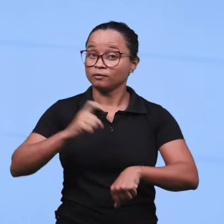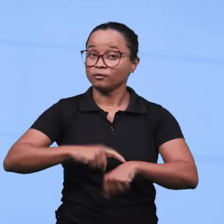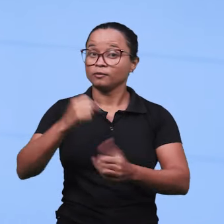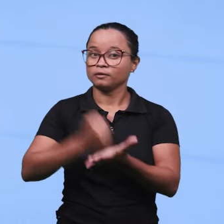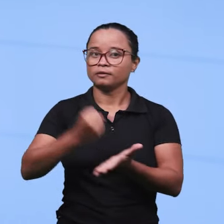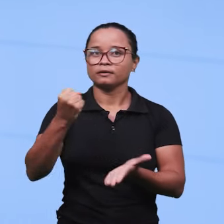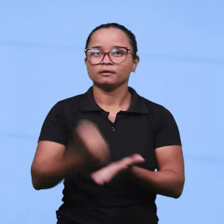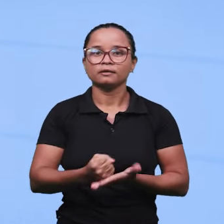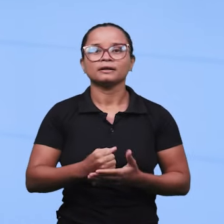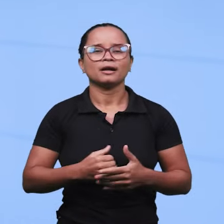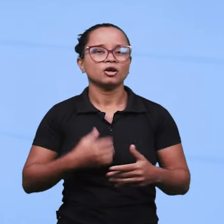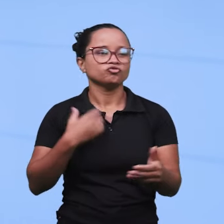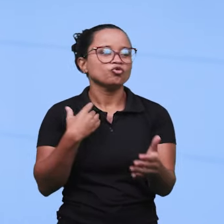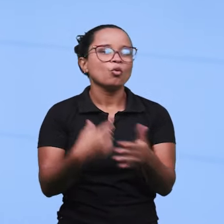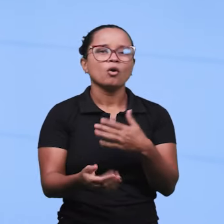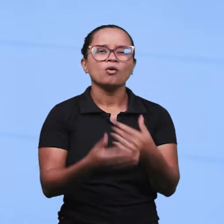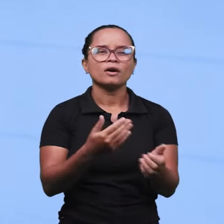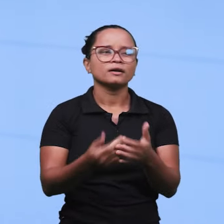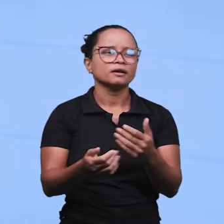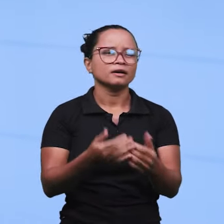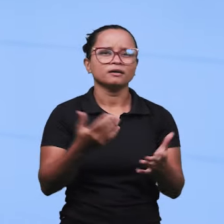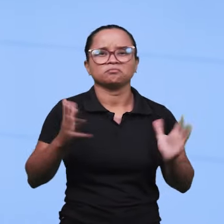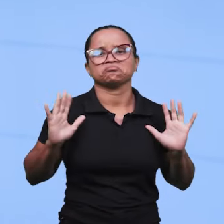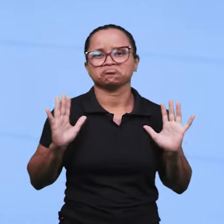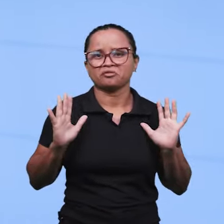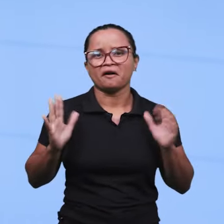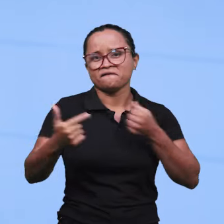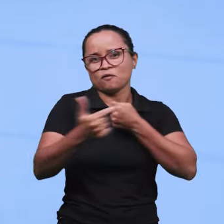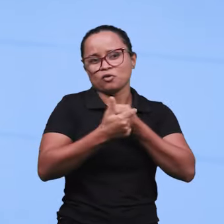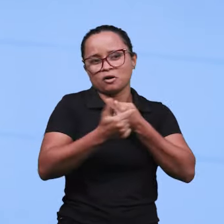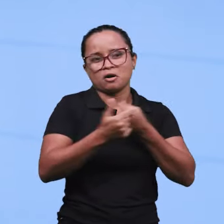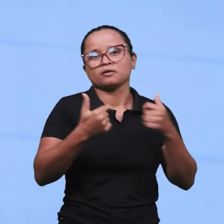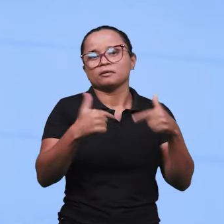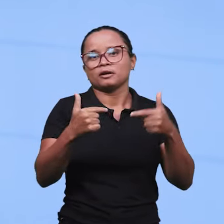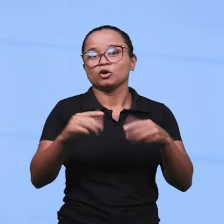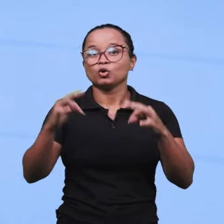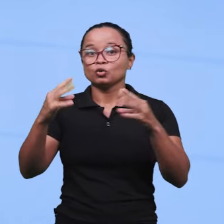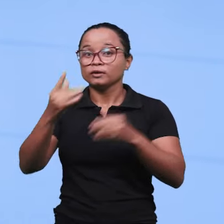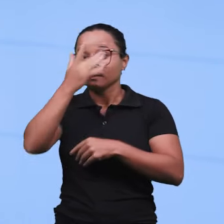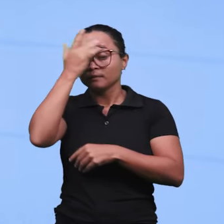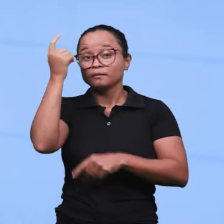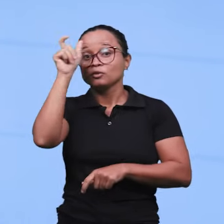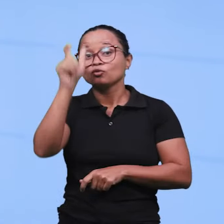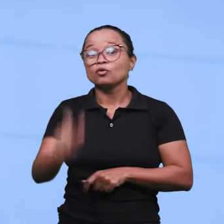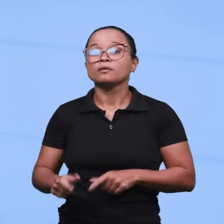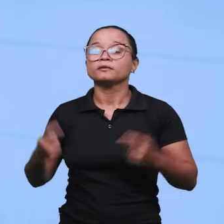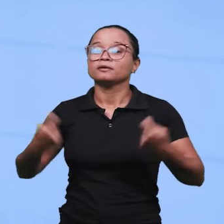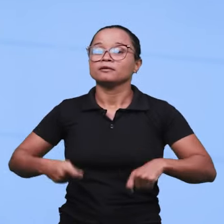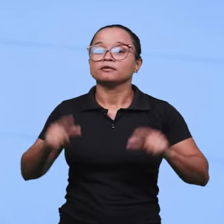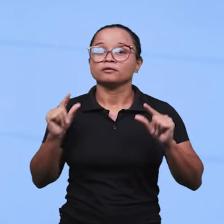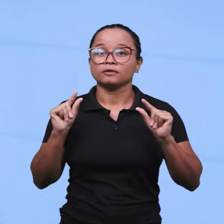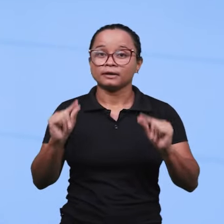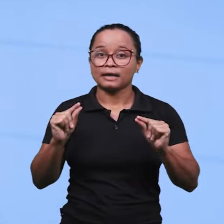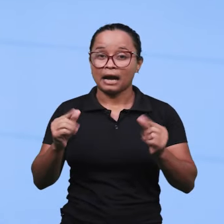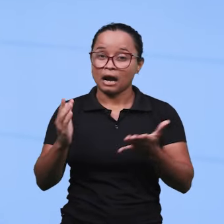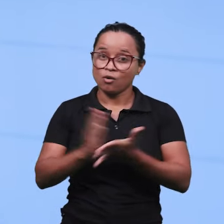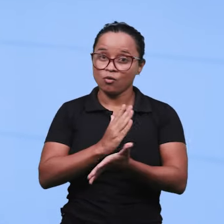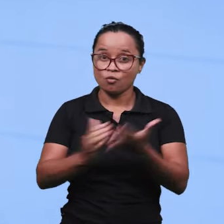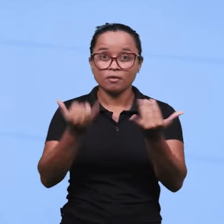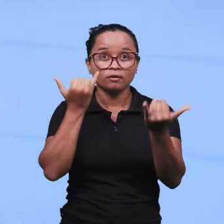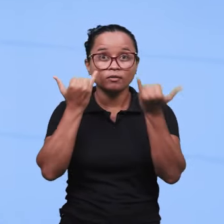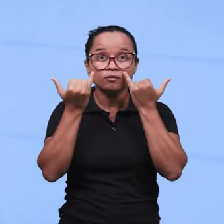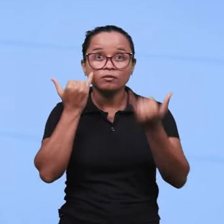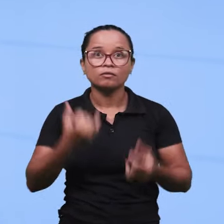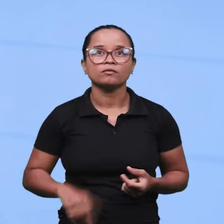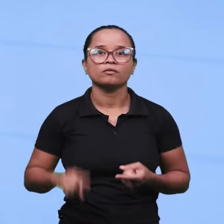Independente do segmento do trabalho, toda pessoa, todo indivíduo, ele tem que buscar o quê? Algumas informações